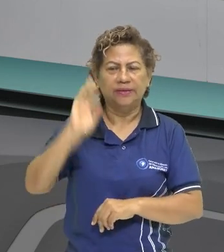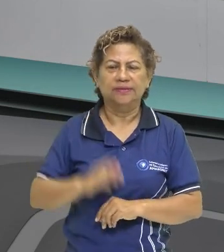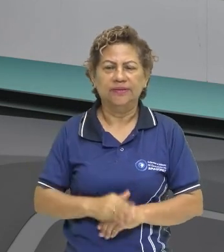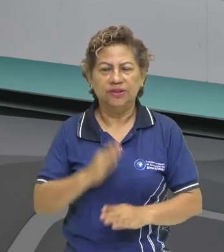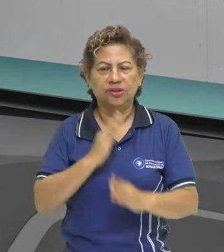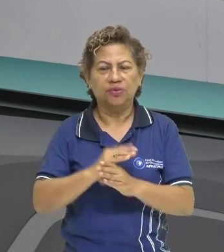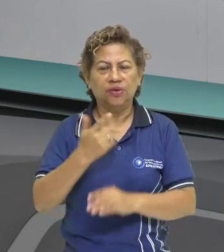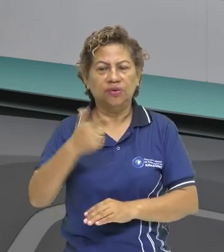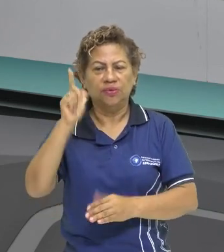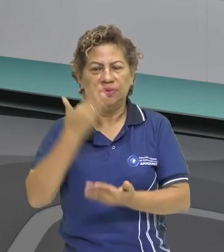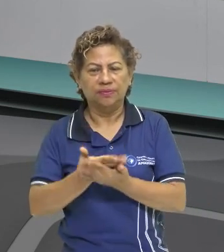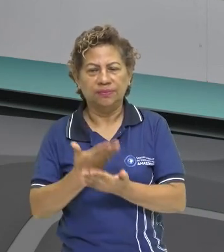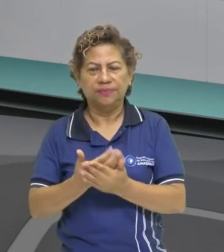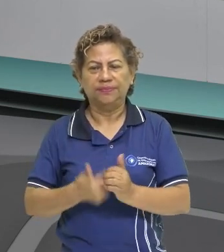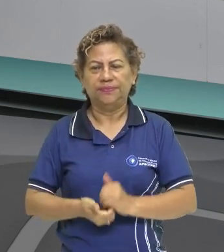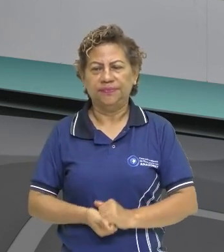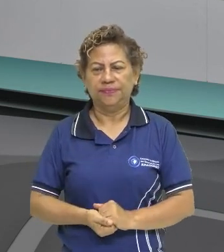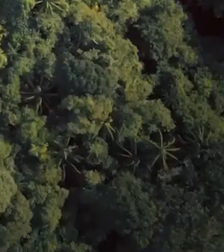próxima.